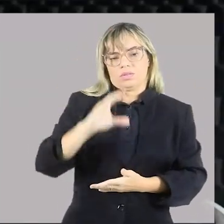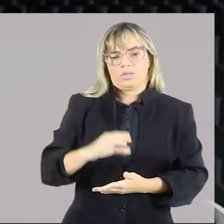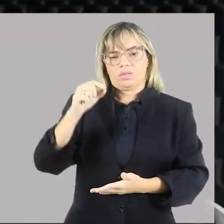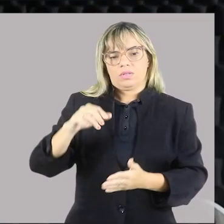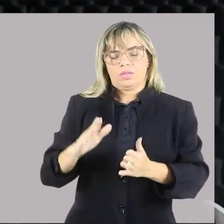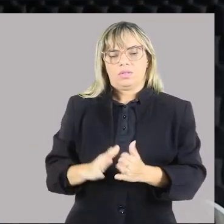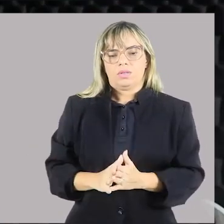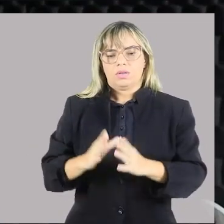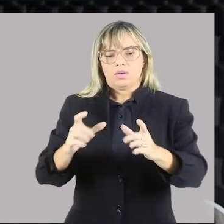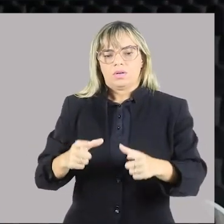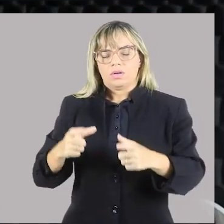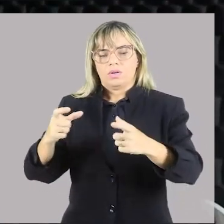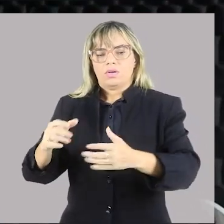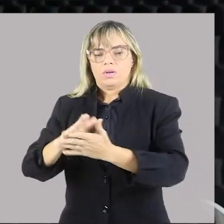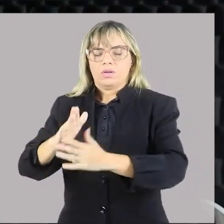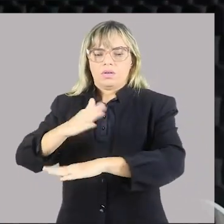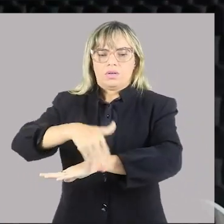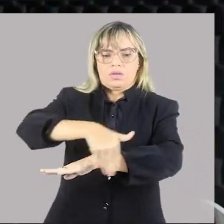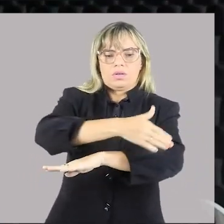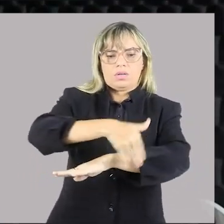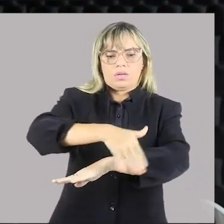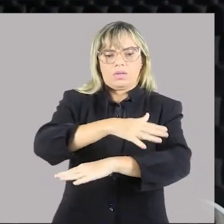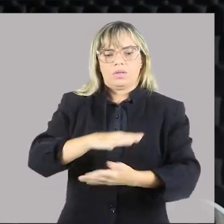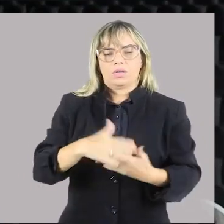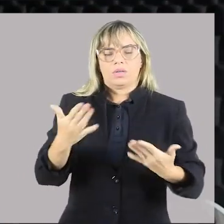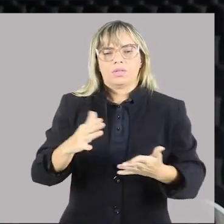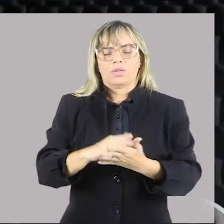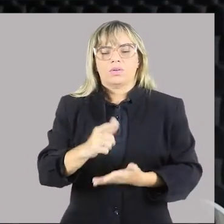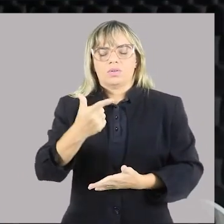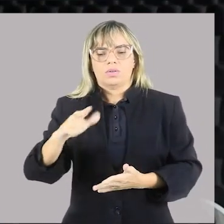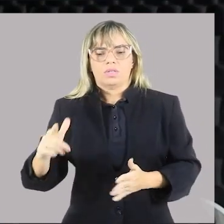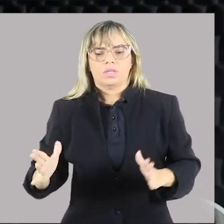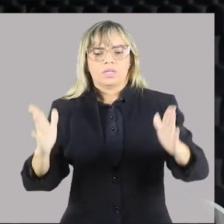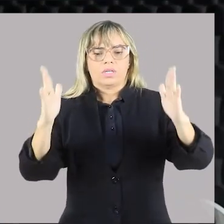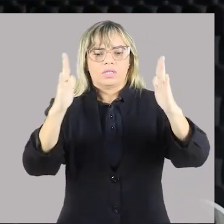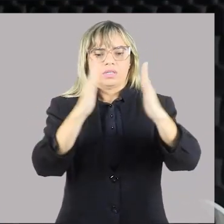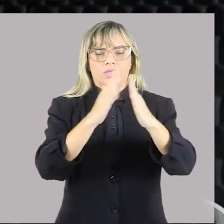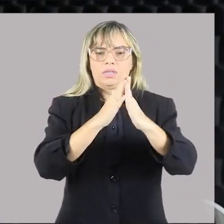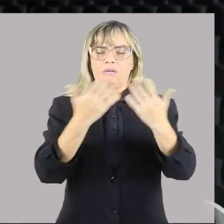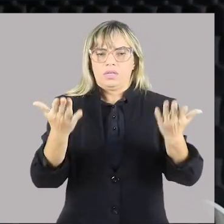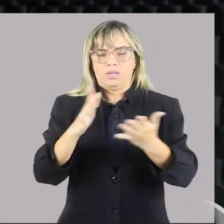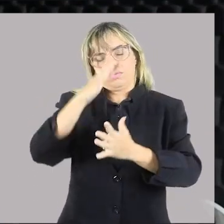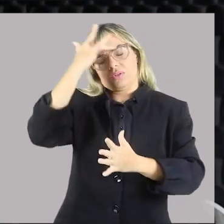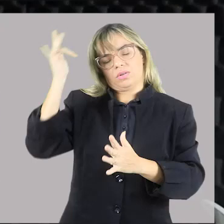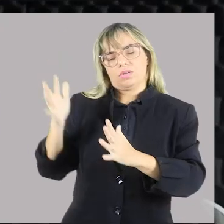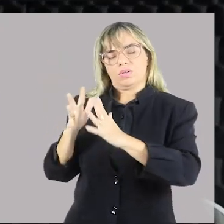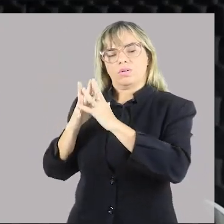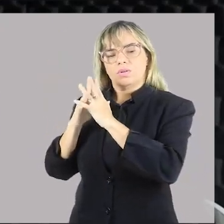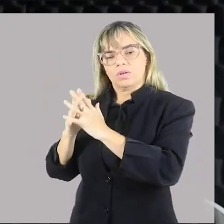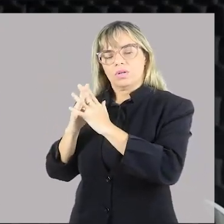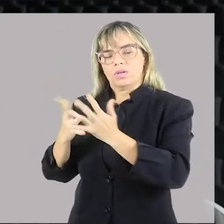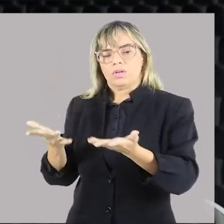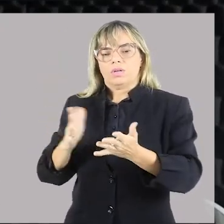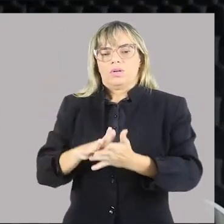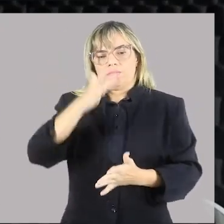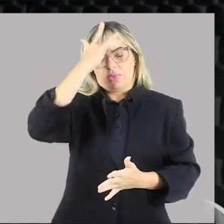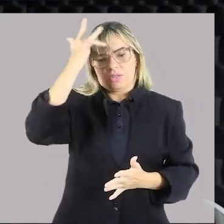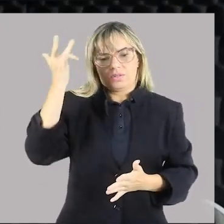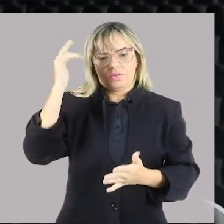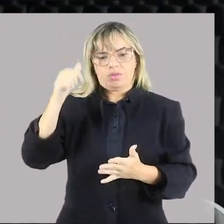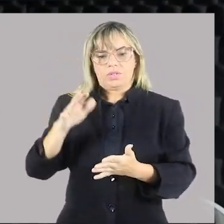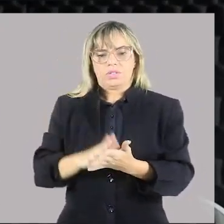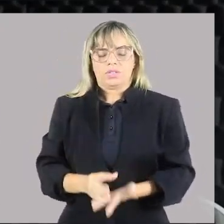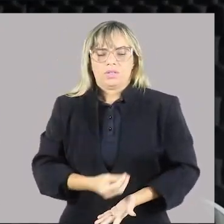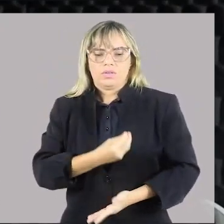rua que ele não possui uma residência. As pessoas acabam confundindo bastante. Então, morador de rua não significa